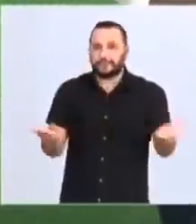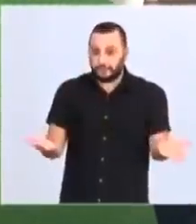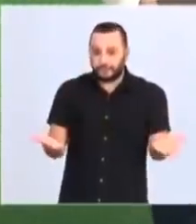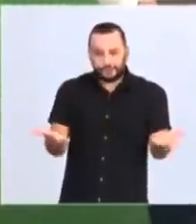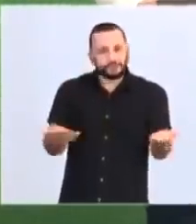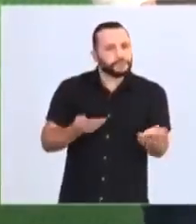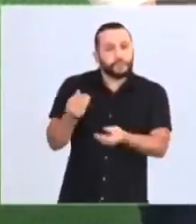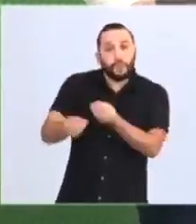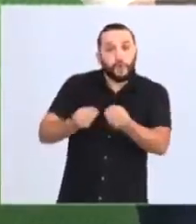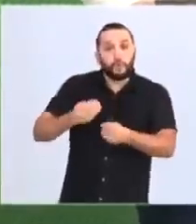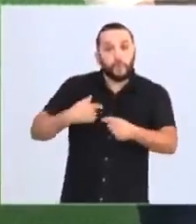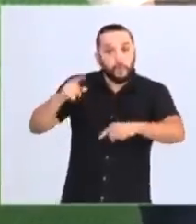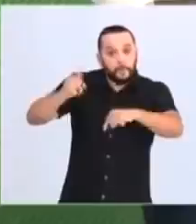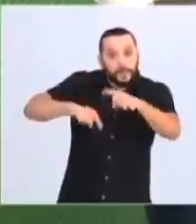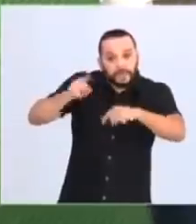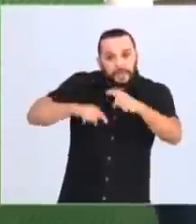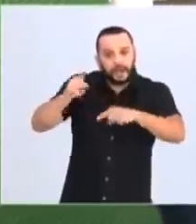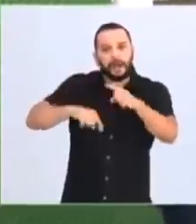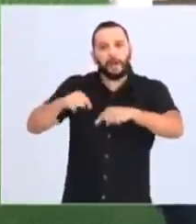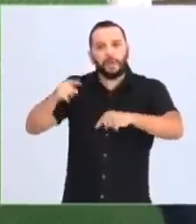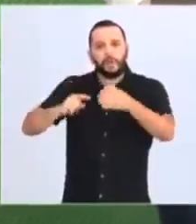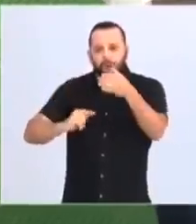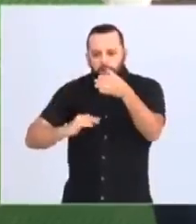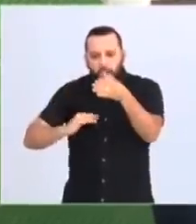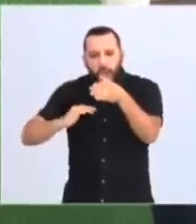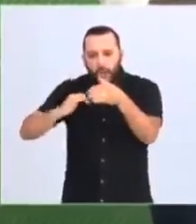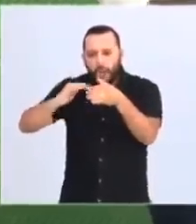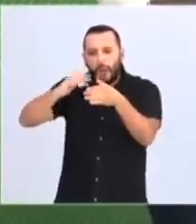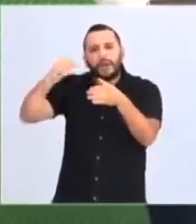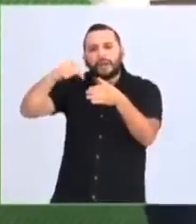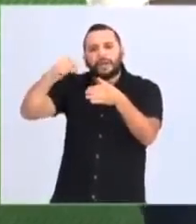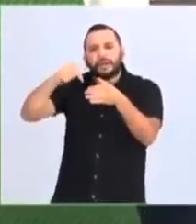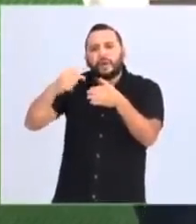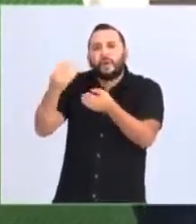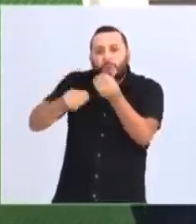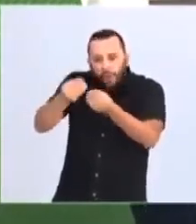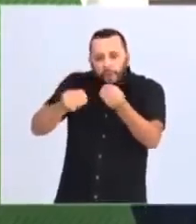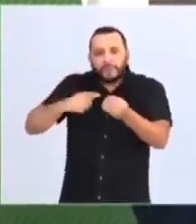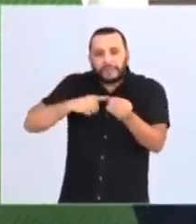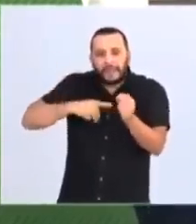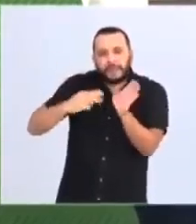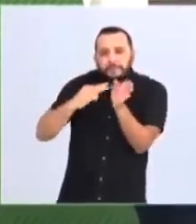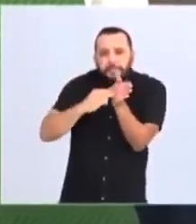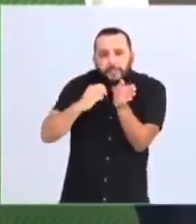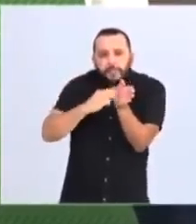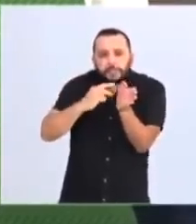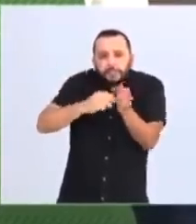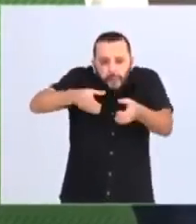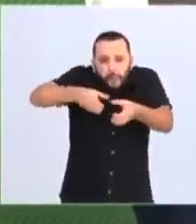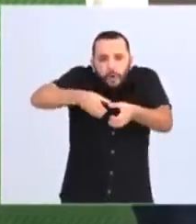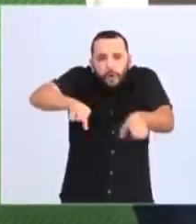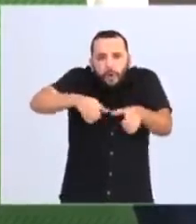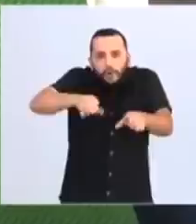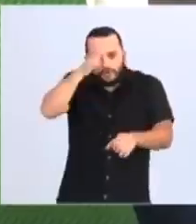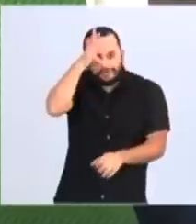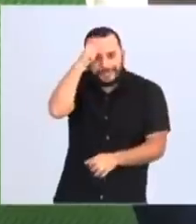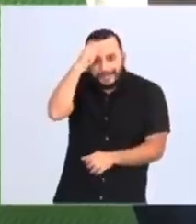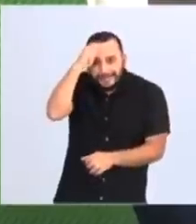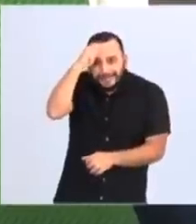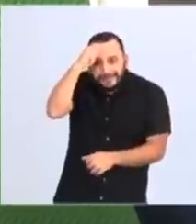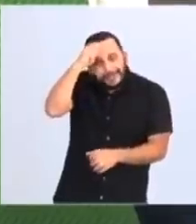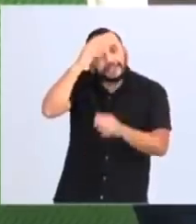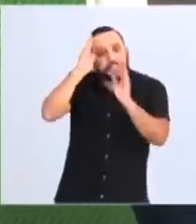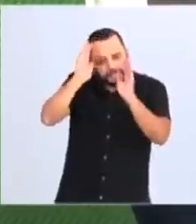obtenção do insumo da Butanvac é produzida em ovos de galinha, com metodologia dominada plenamente pelo Instituto Butantan